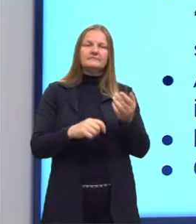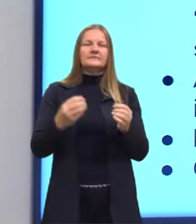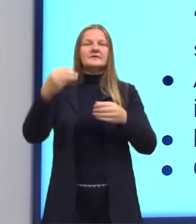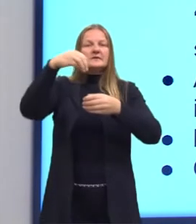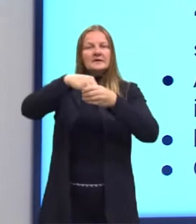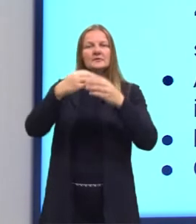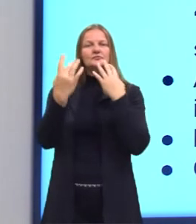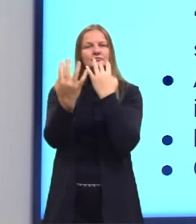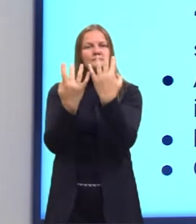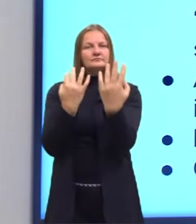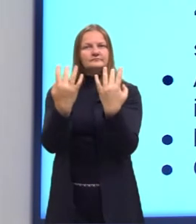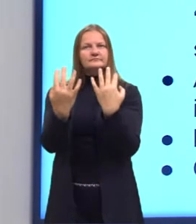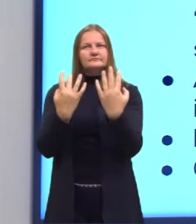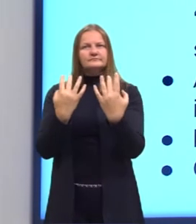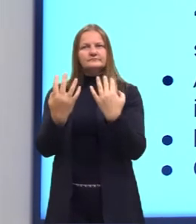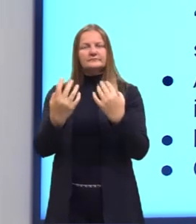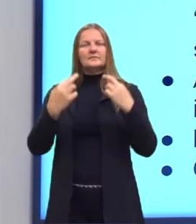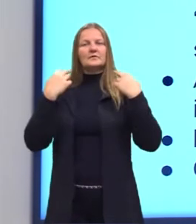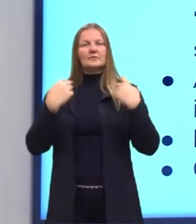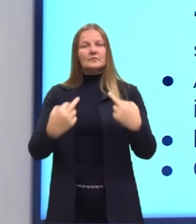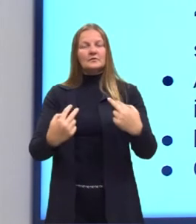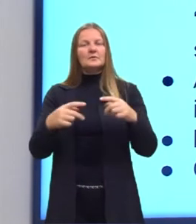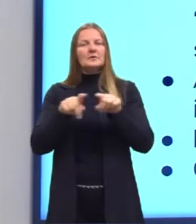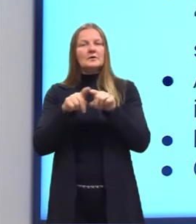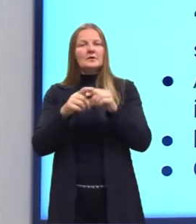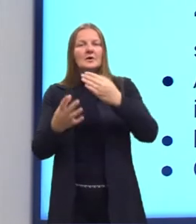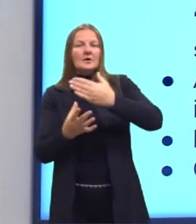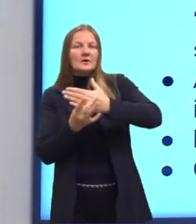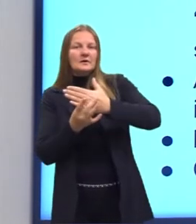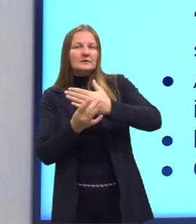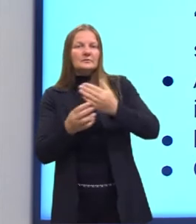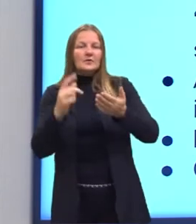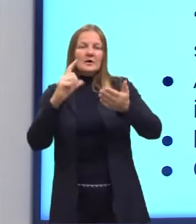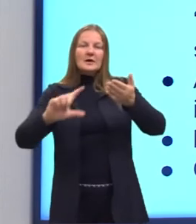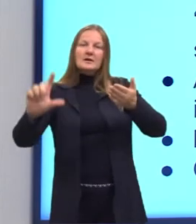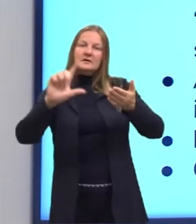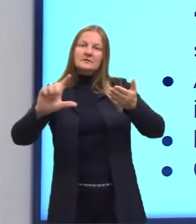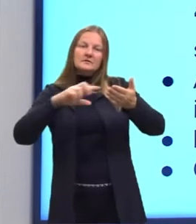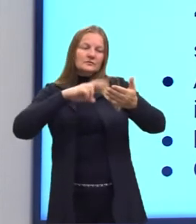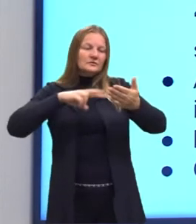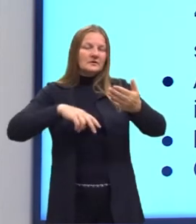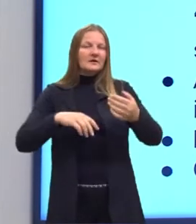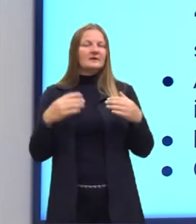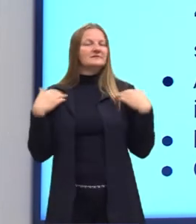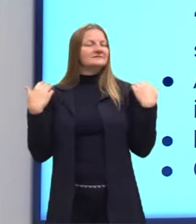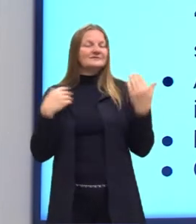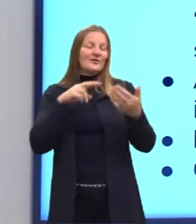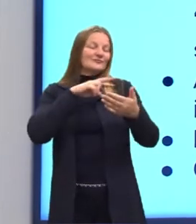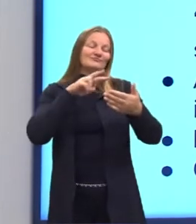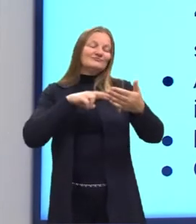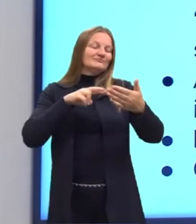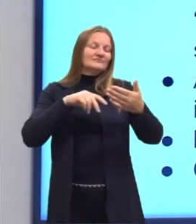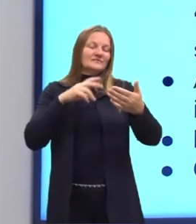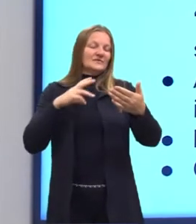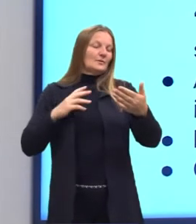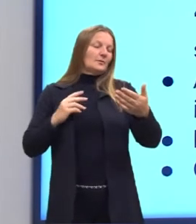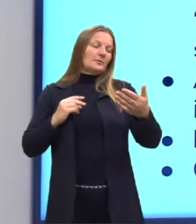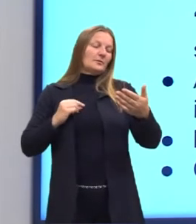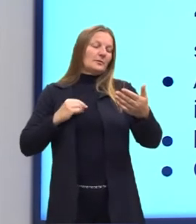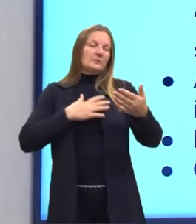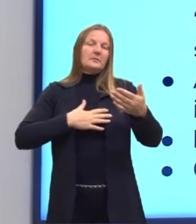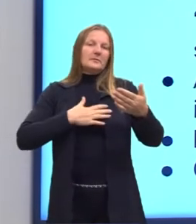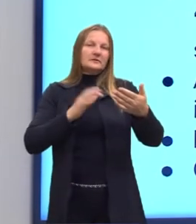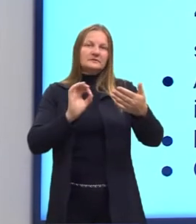dentro do naturalismo, dentro do realismo, a literatura não é um entretenimento. A literatura, ela vem para quê?